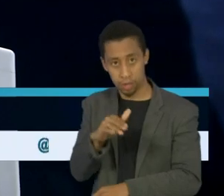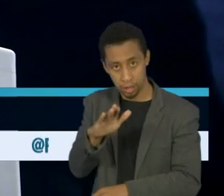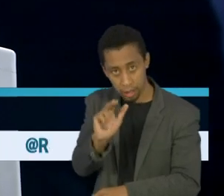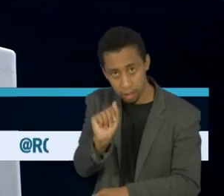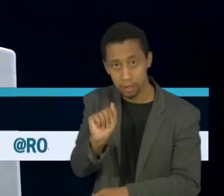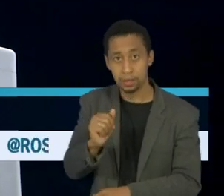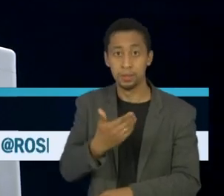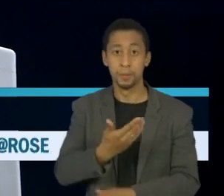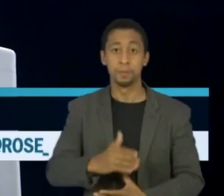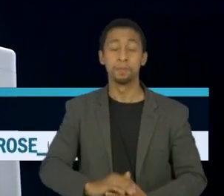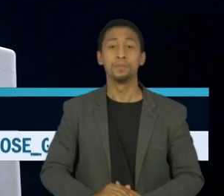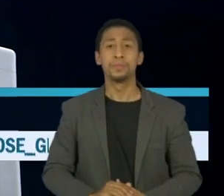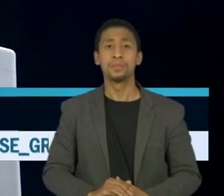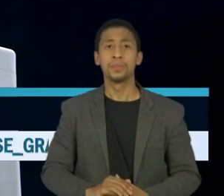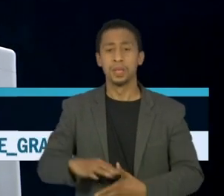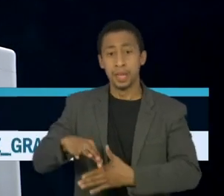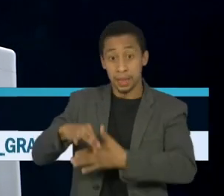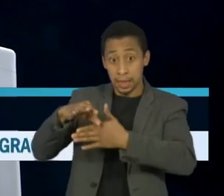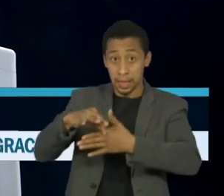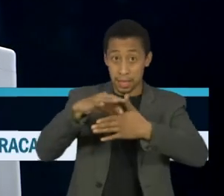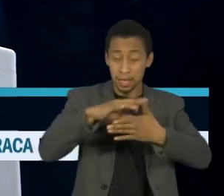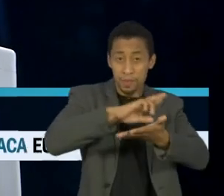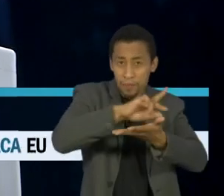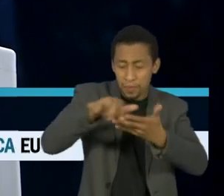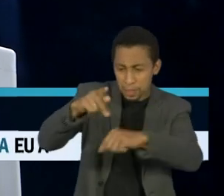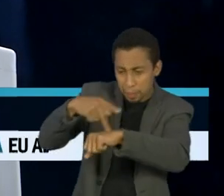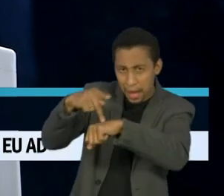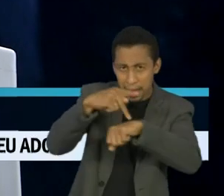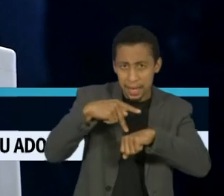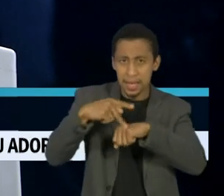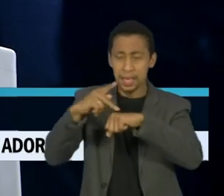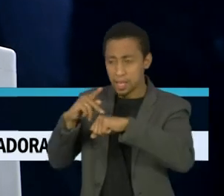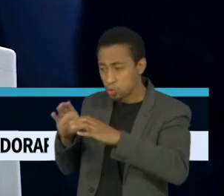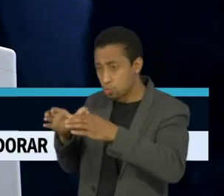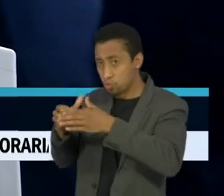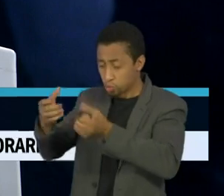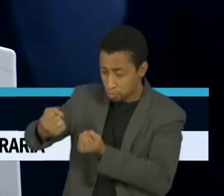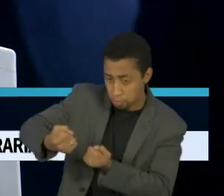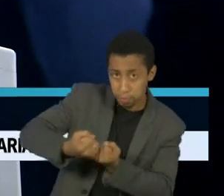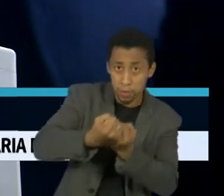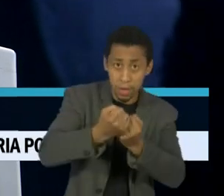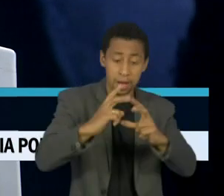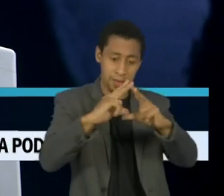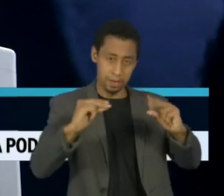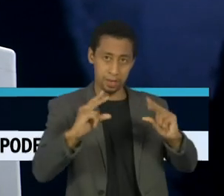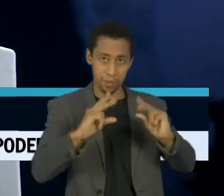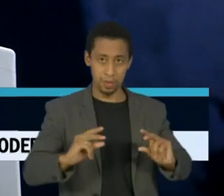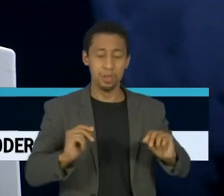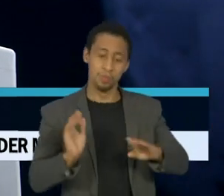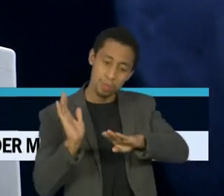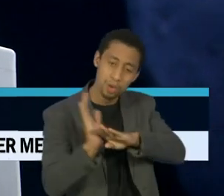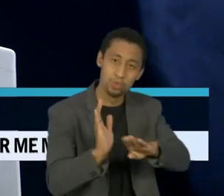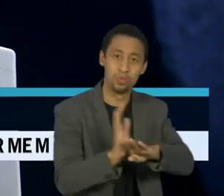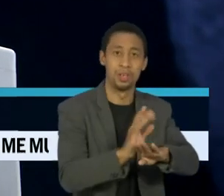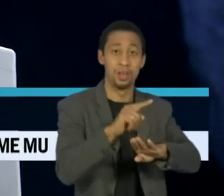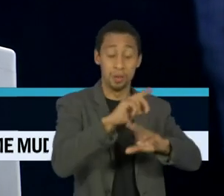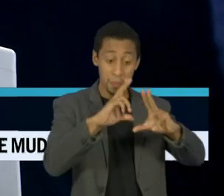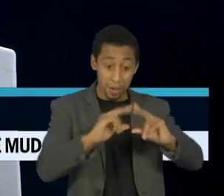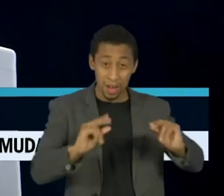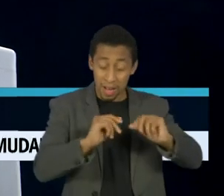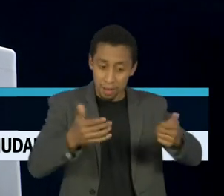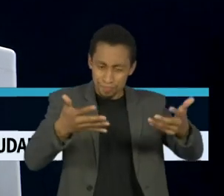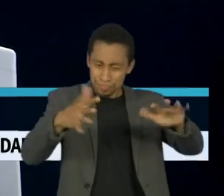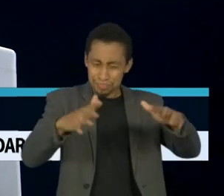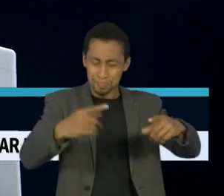Líderes de vários países se unem para ajudar o Líbano após a explosão que destruiu o porto de Beirute. O país enfrenta uma grave